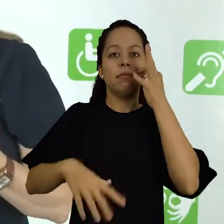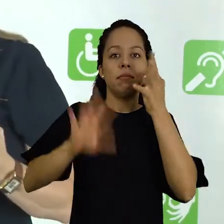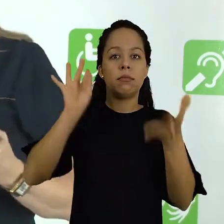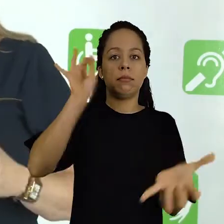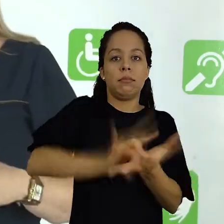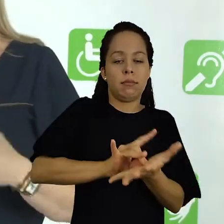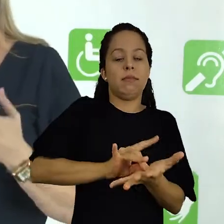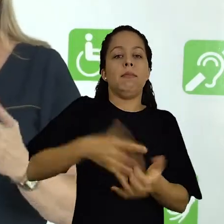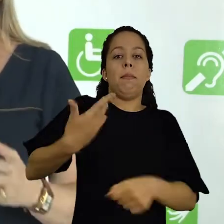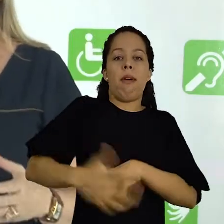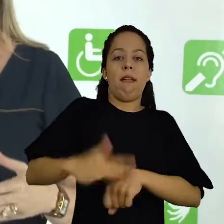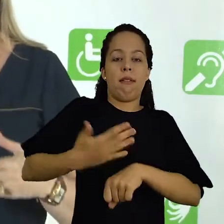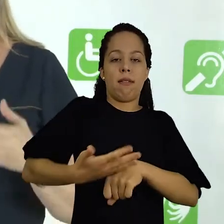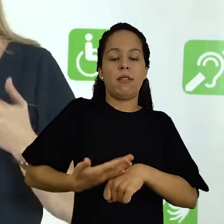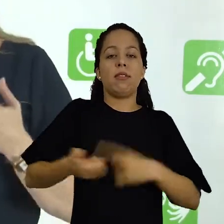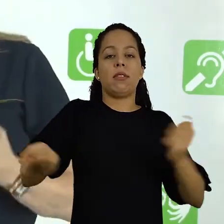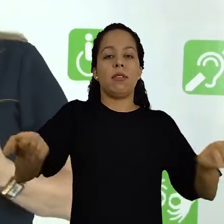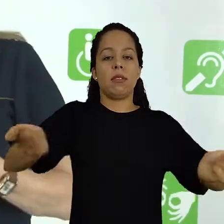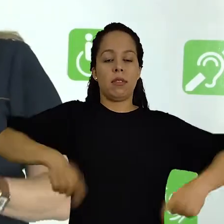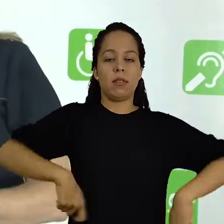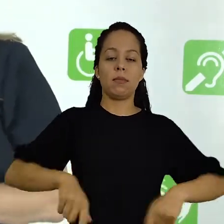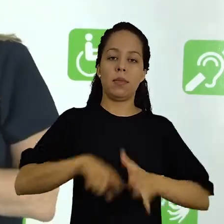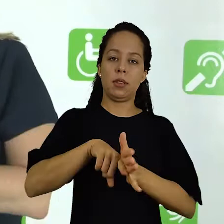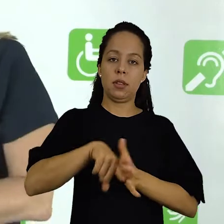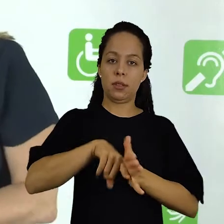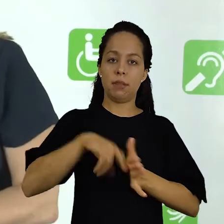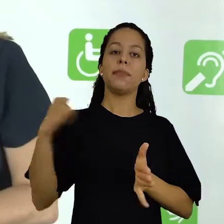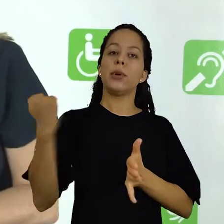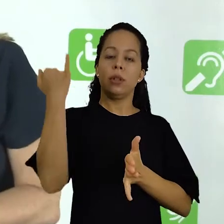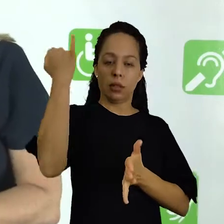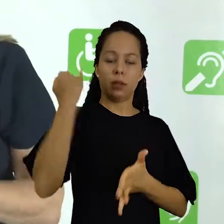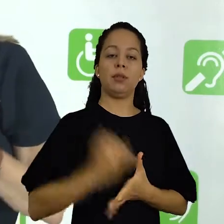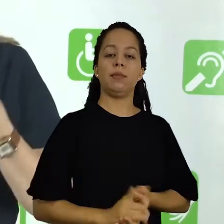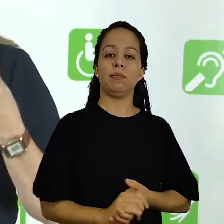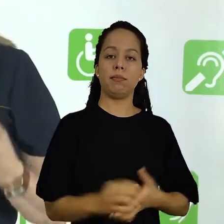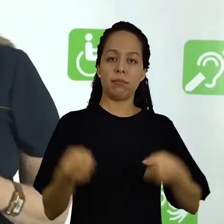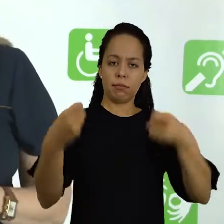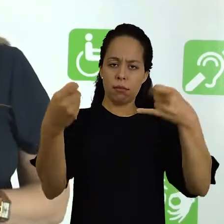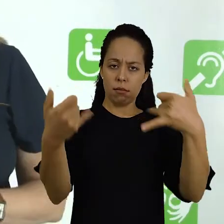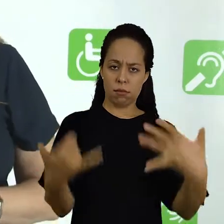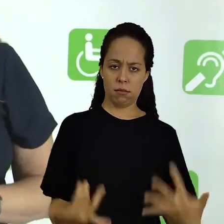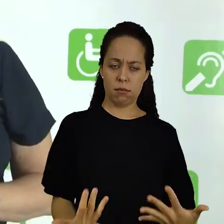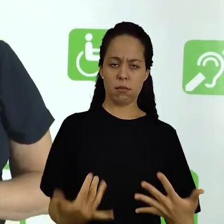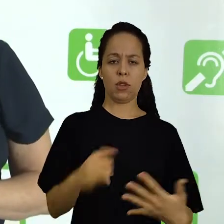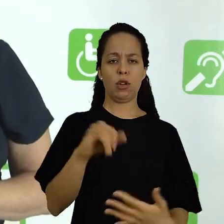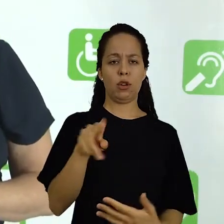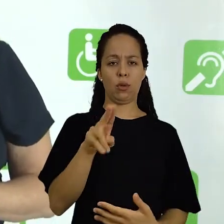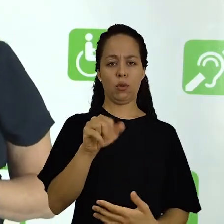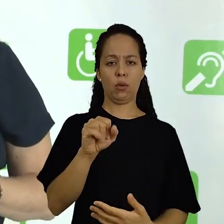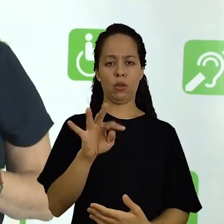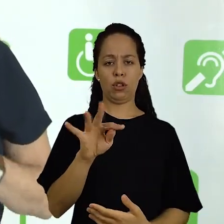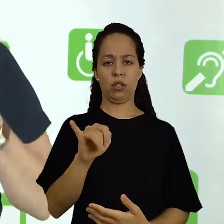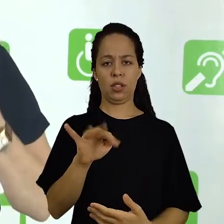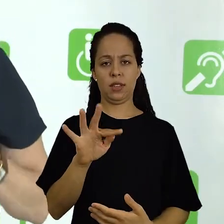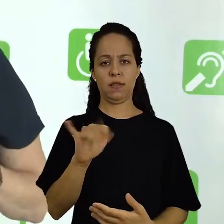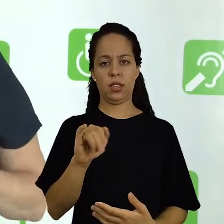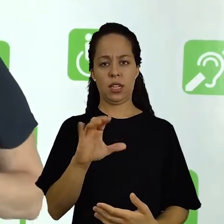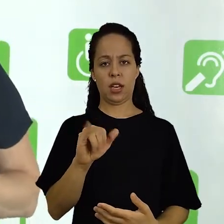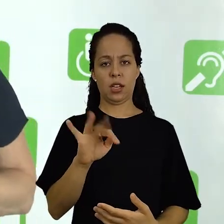prática que tornam a realização dessa pesquisa importante. A justificativa é o elemento